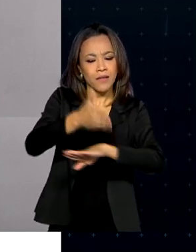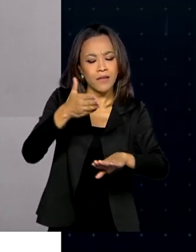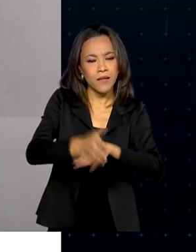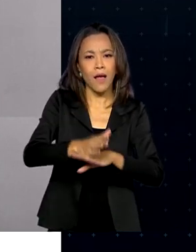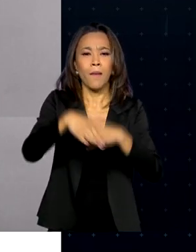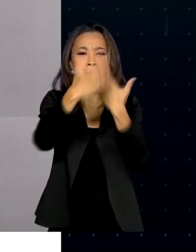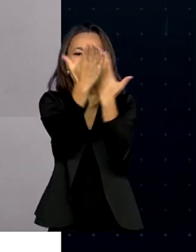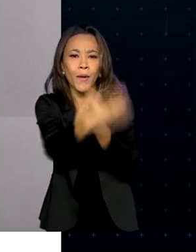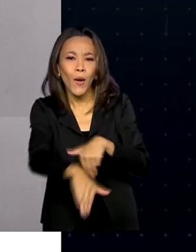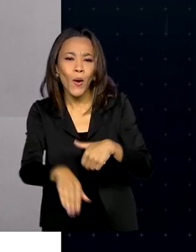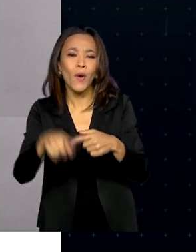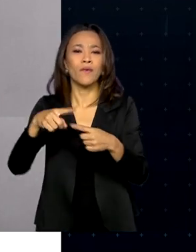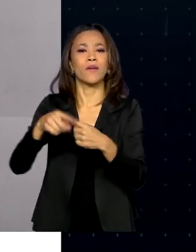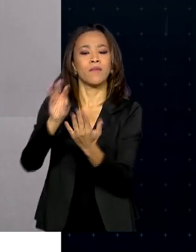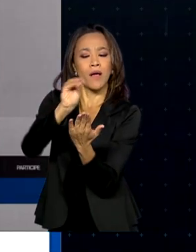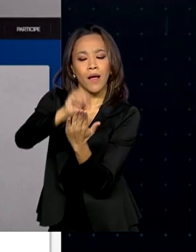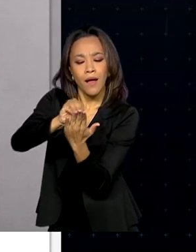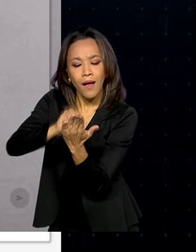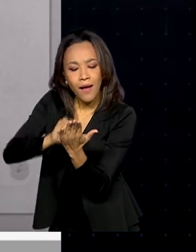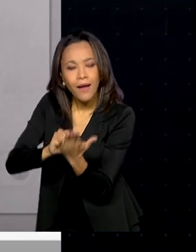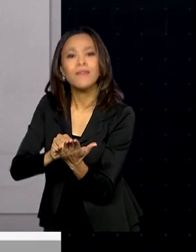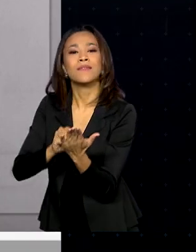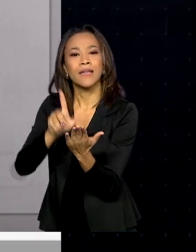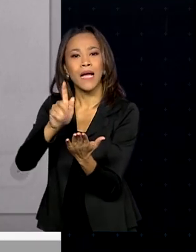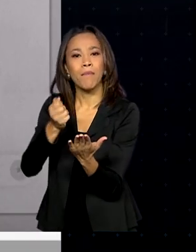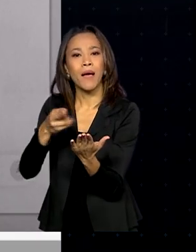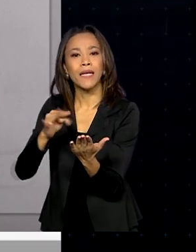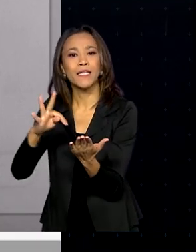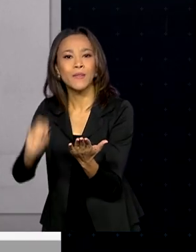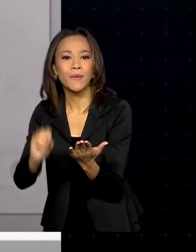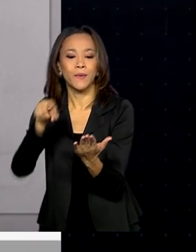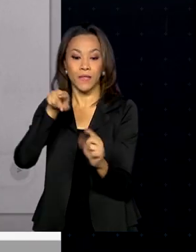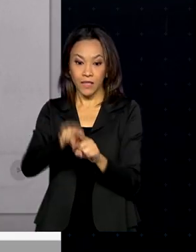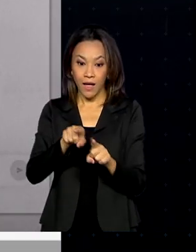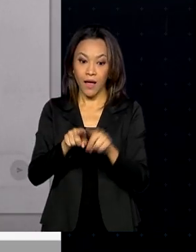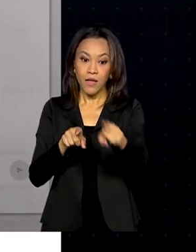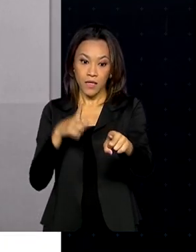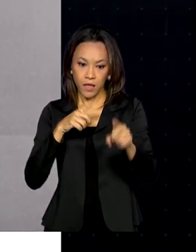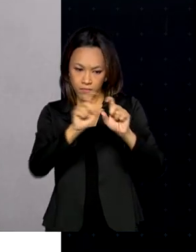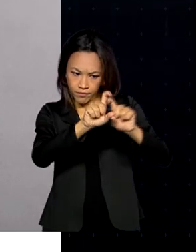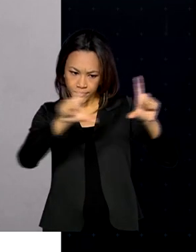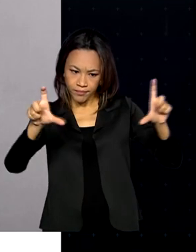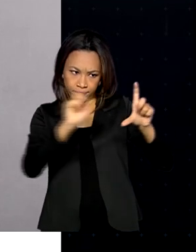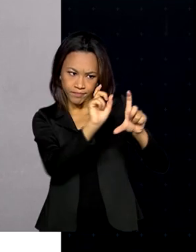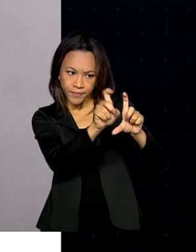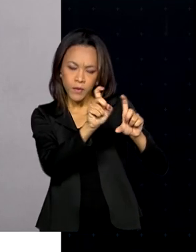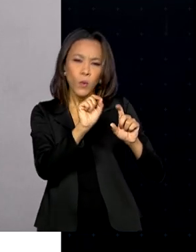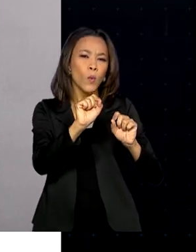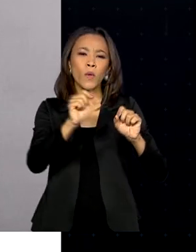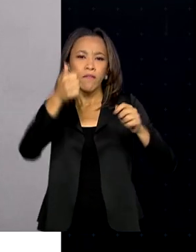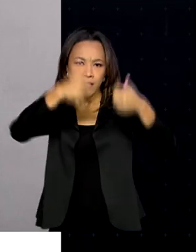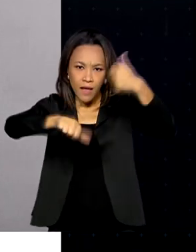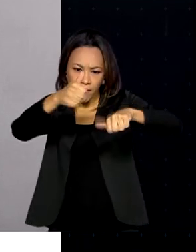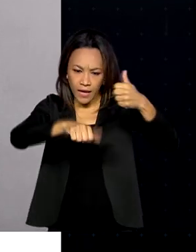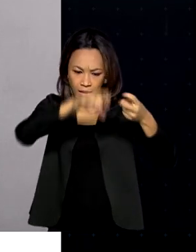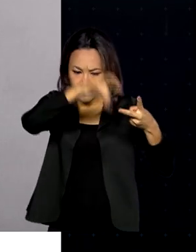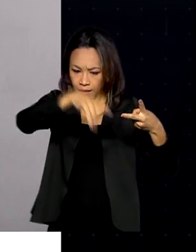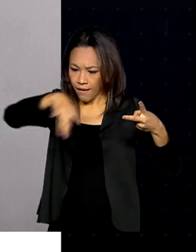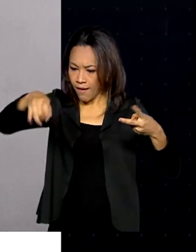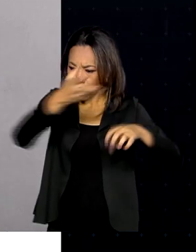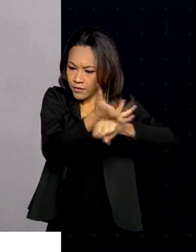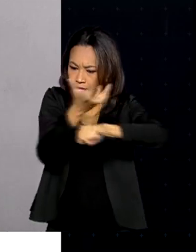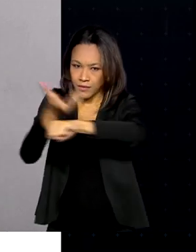gabaritos das edições anteriores, além de uma matriz de referência que determina o que será avaliado em cada área do